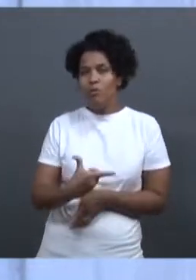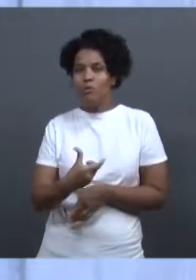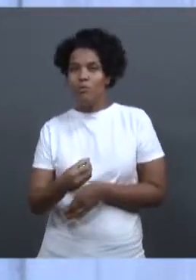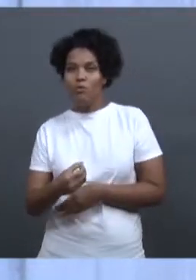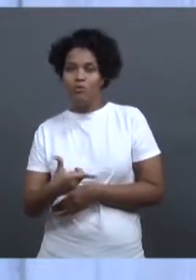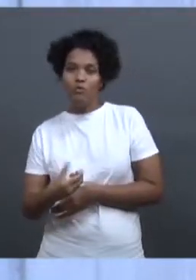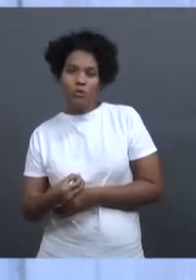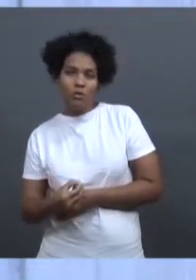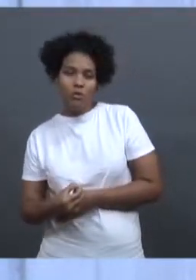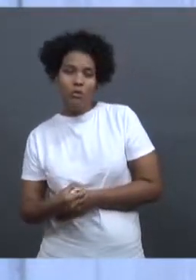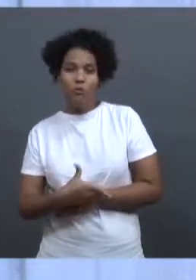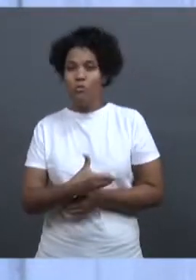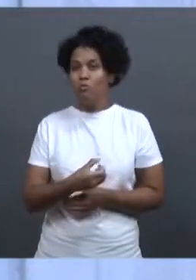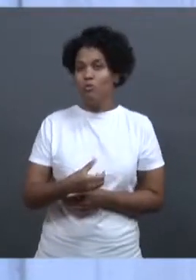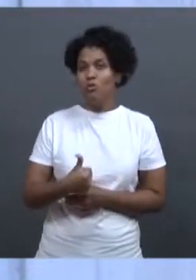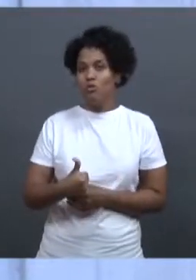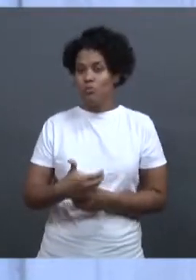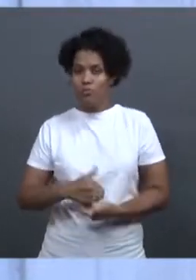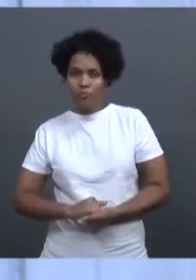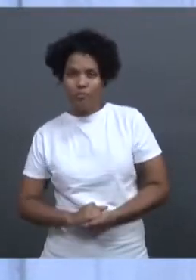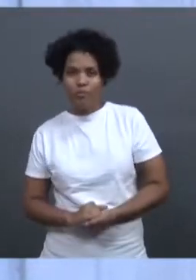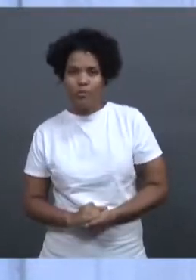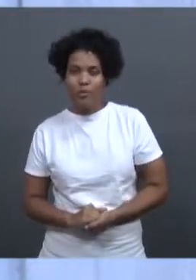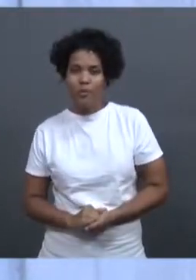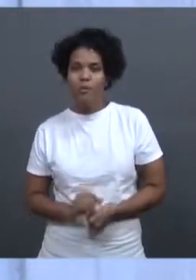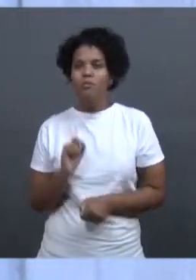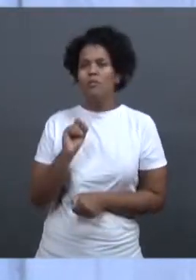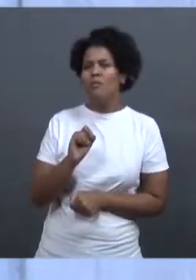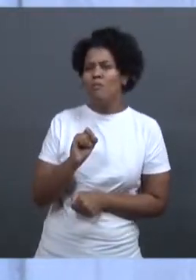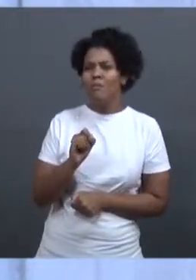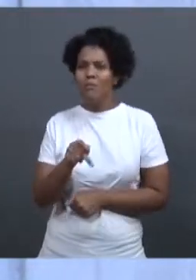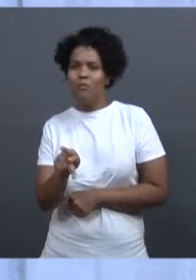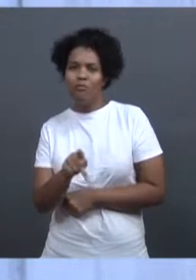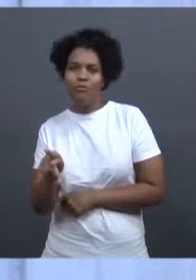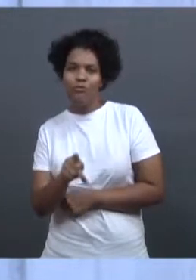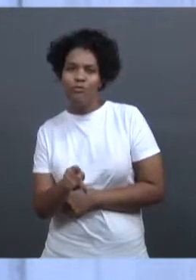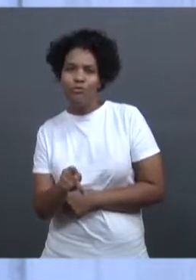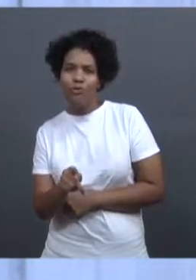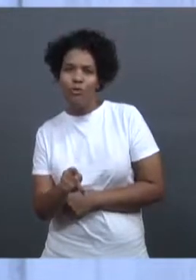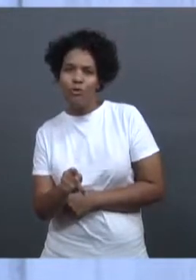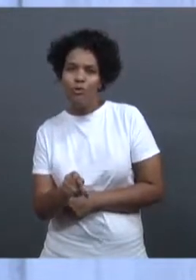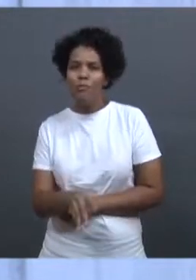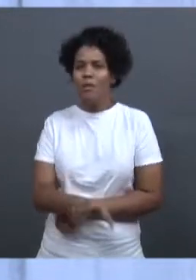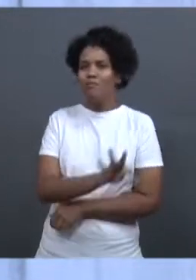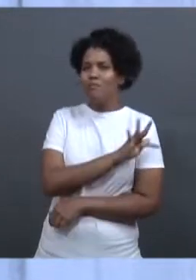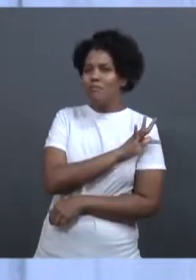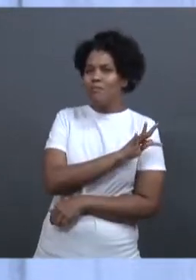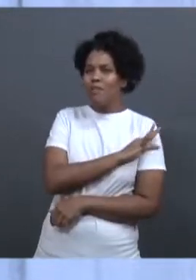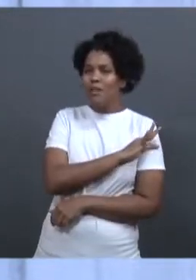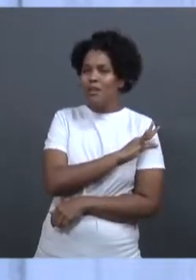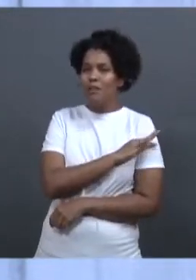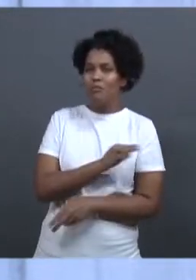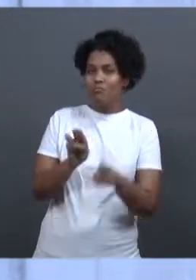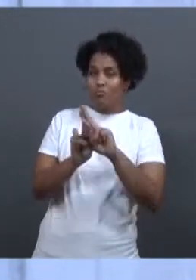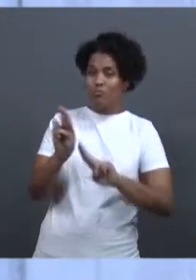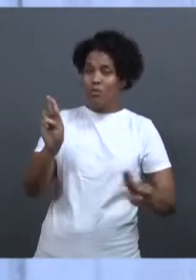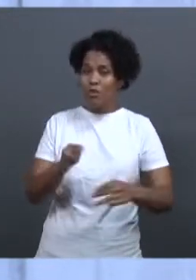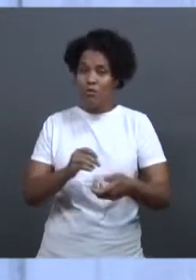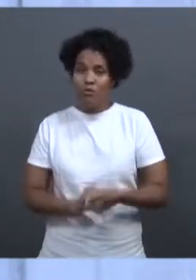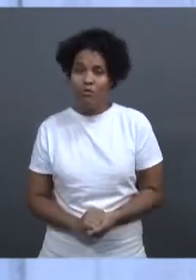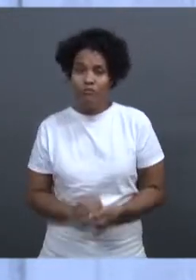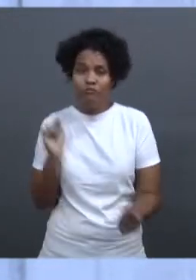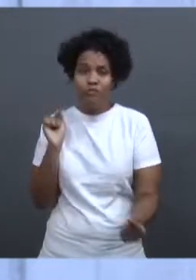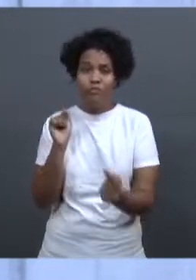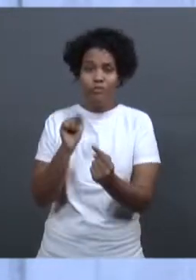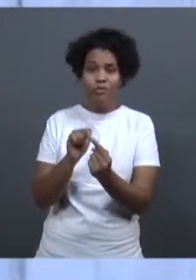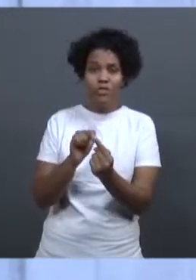voltado para professores e técnicos da UFO. Um dos objetivos é orientar sobre a ética em compras públicas e o papel